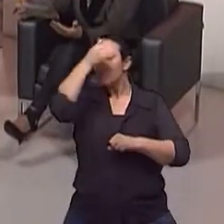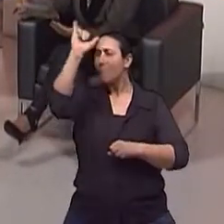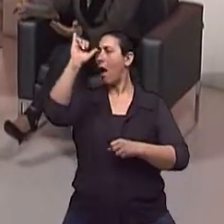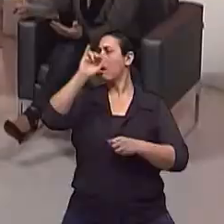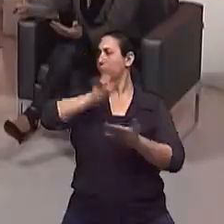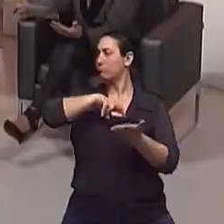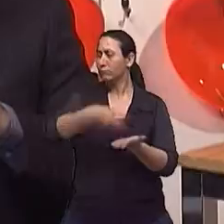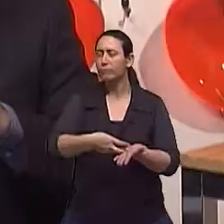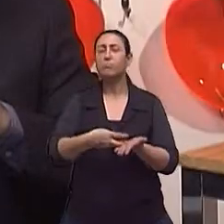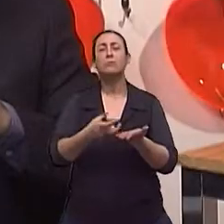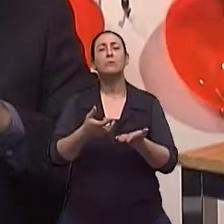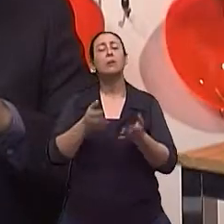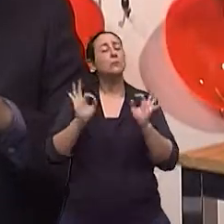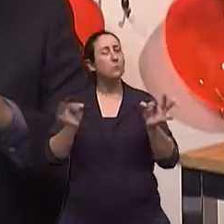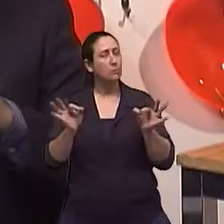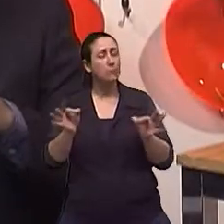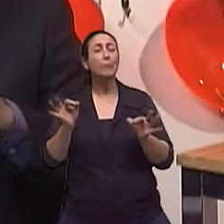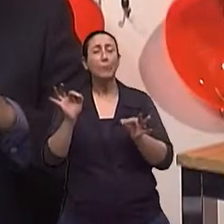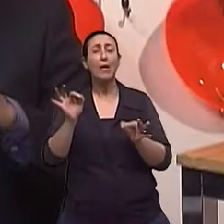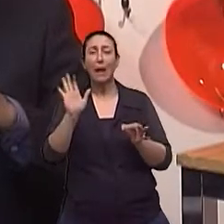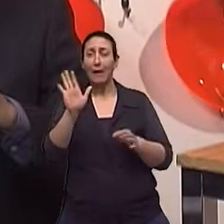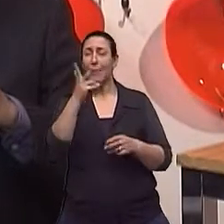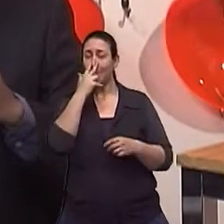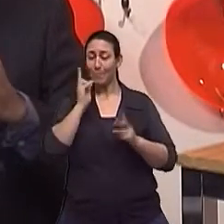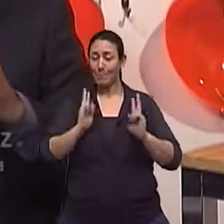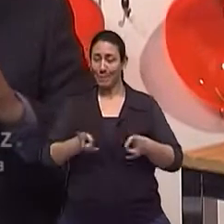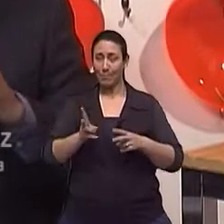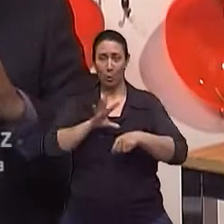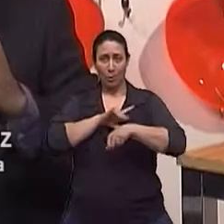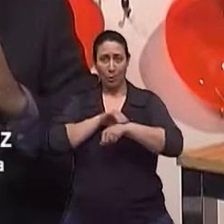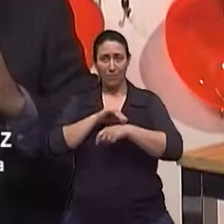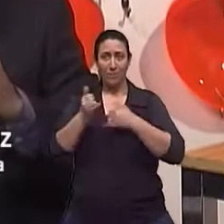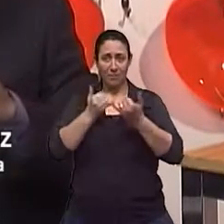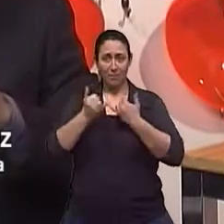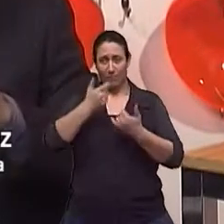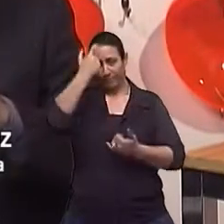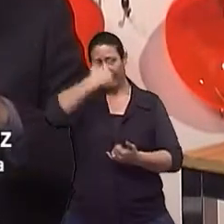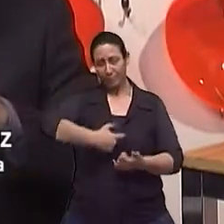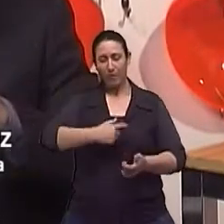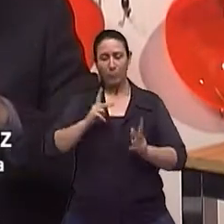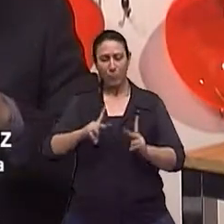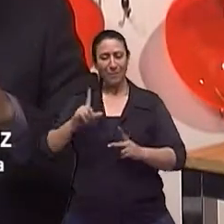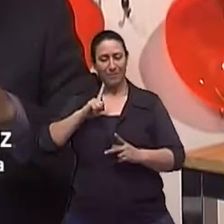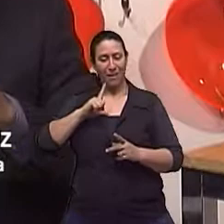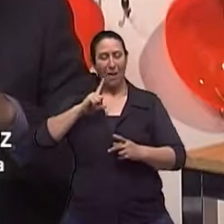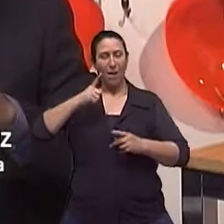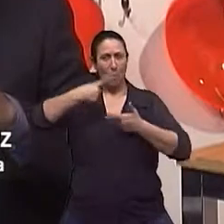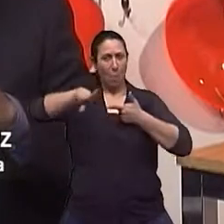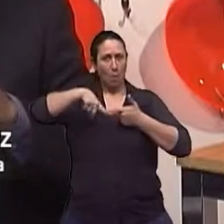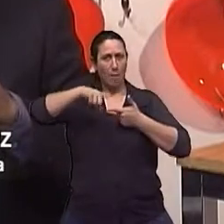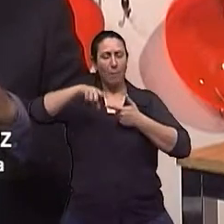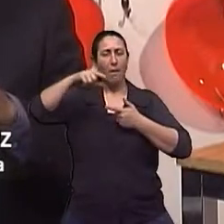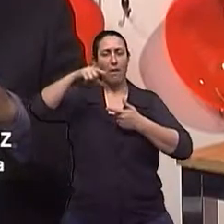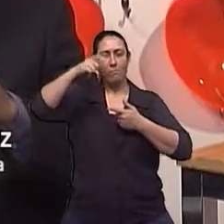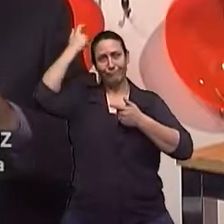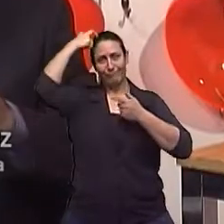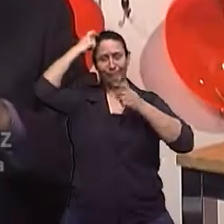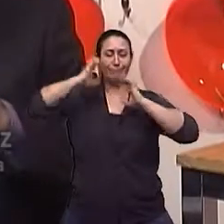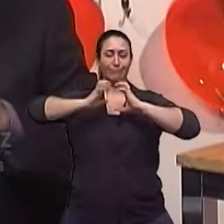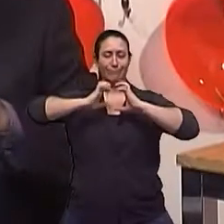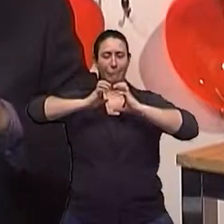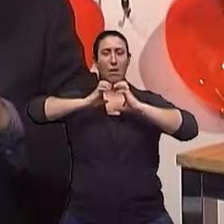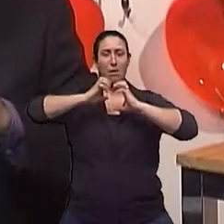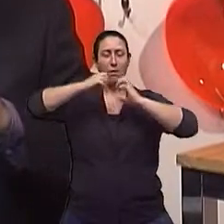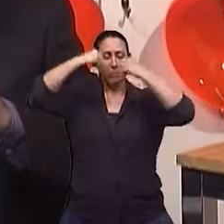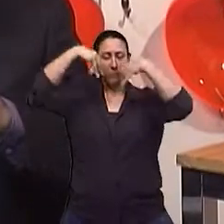A grande questão, Isabel, é que a mesma doença que está, por exemplo, lesando o sistema nervoso central, ou o mesmo medicamento, por exemplo, o